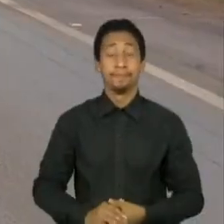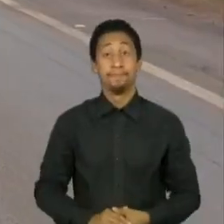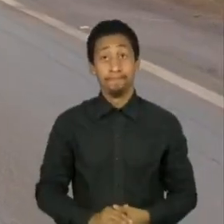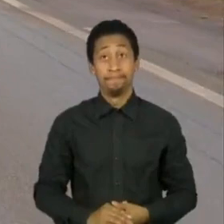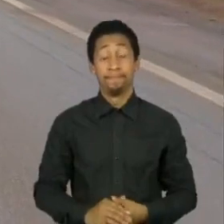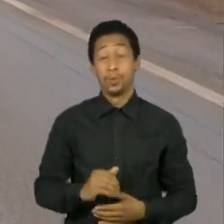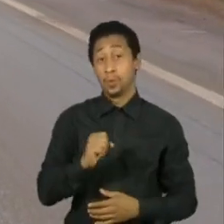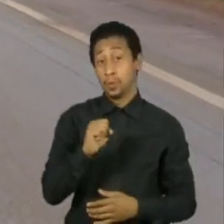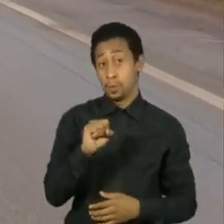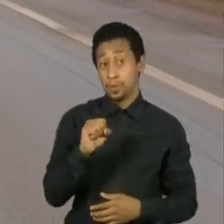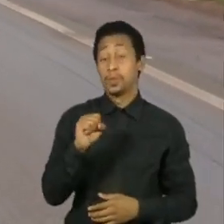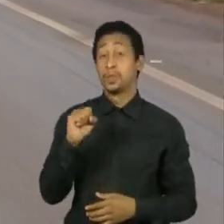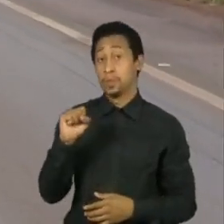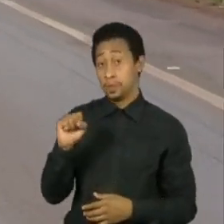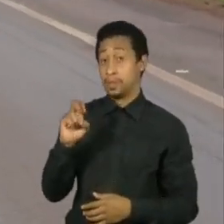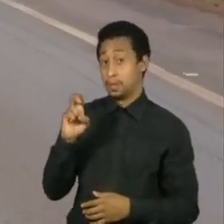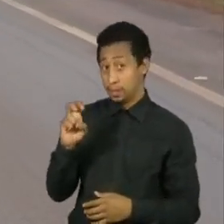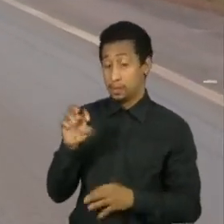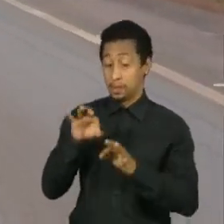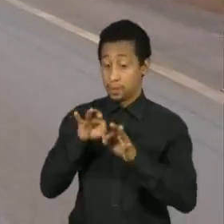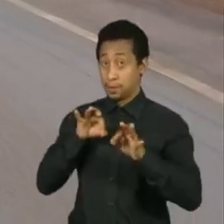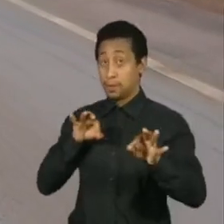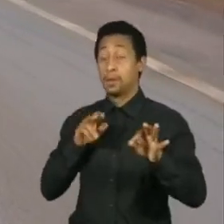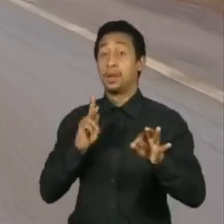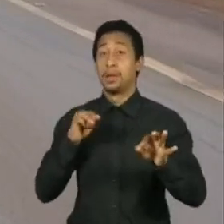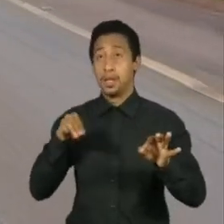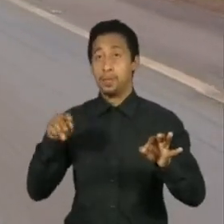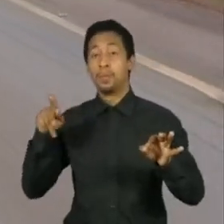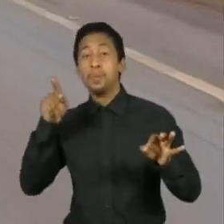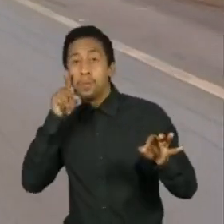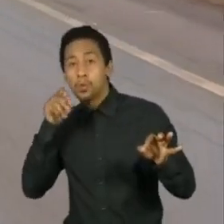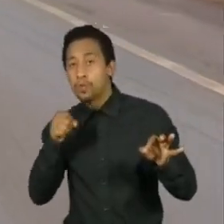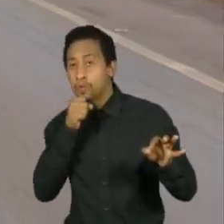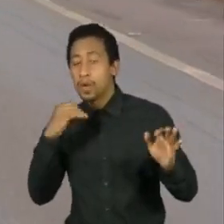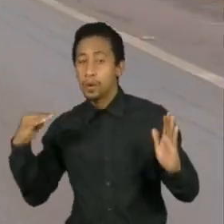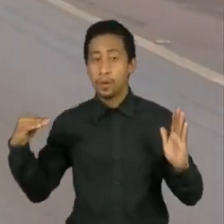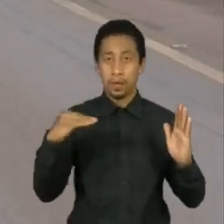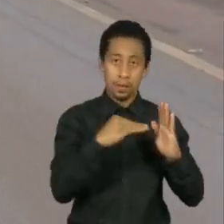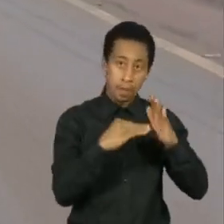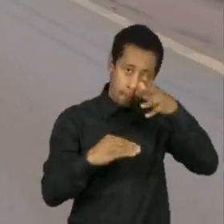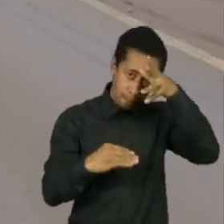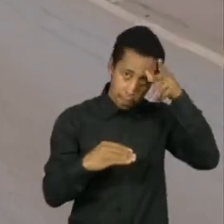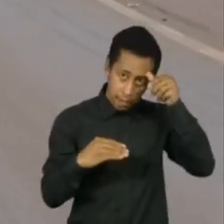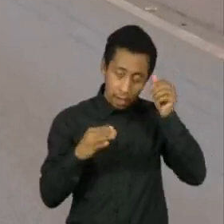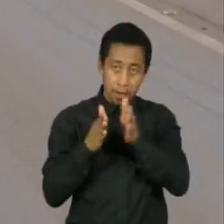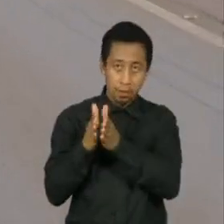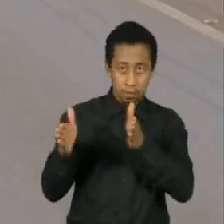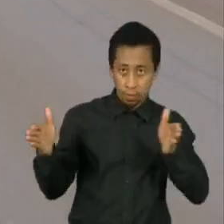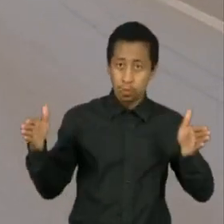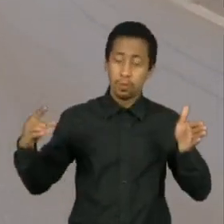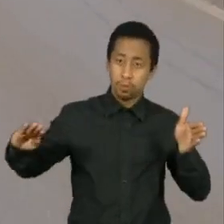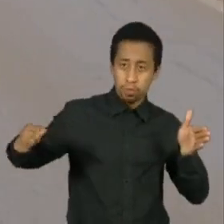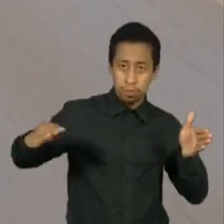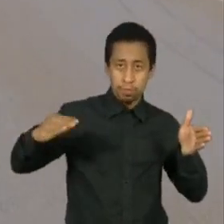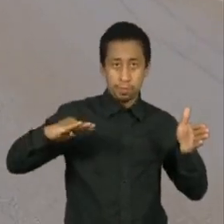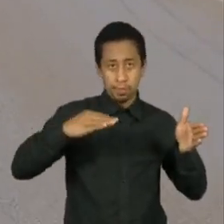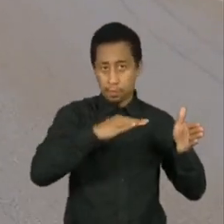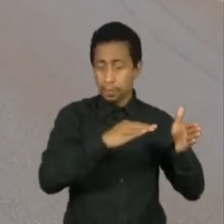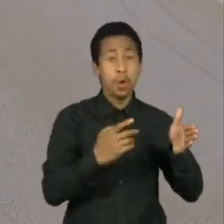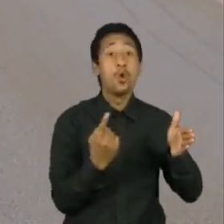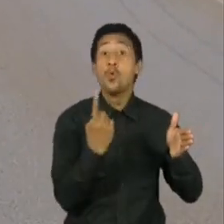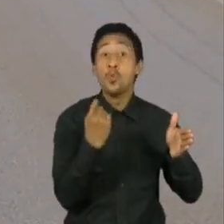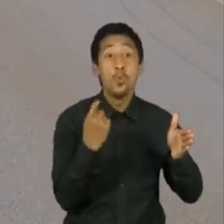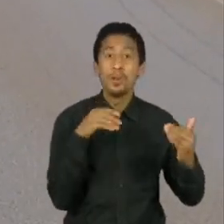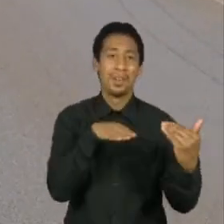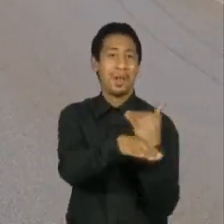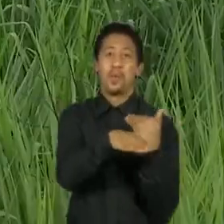São 885 quilômetros entre Porto Velho e Manaus, a única ligação terrestre do Amazonas com as outras